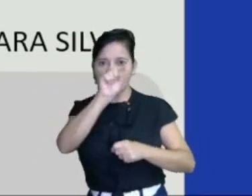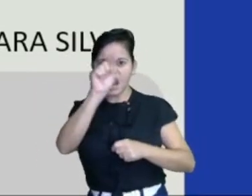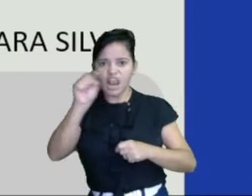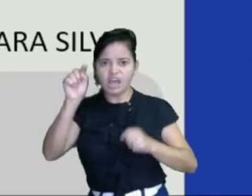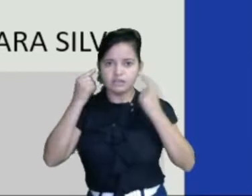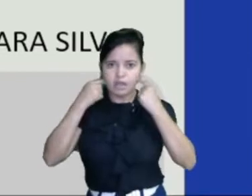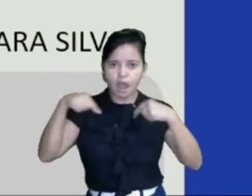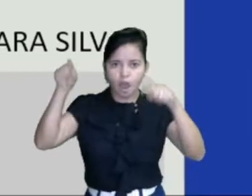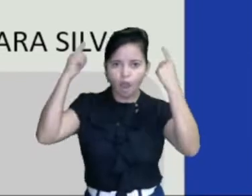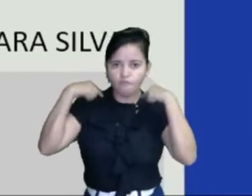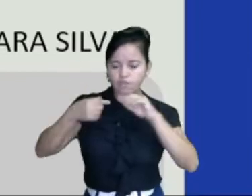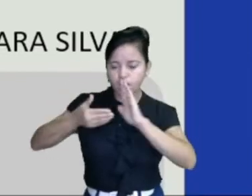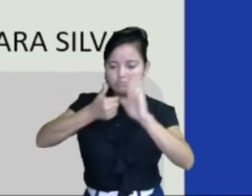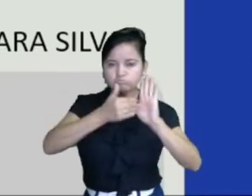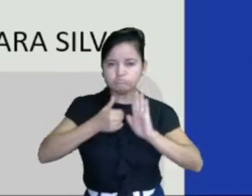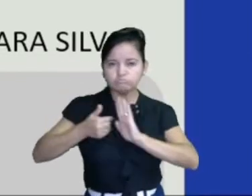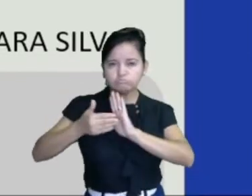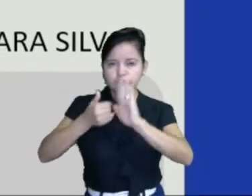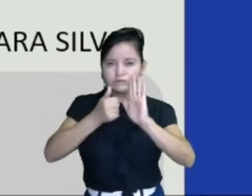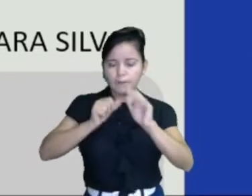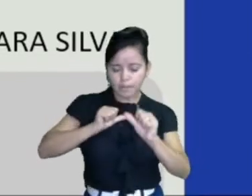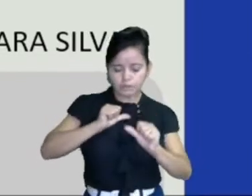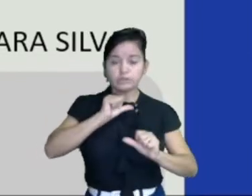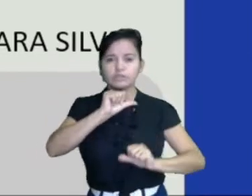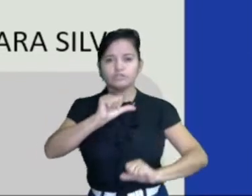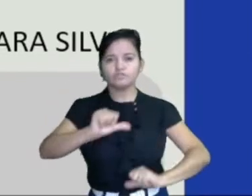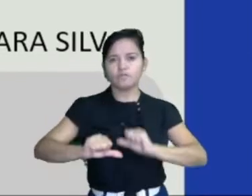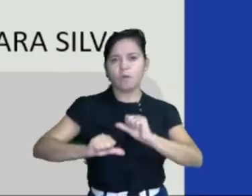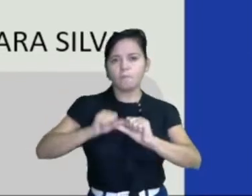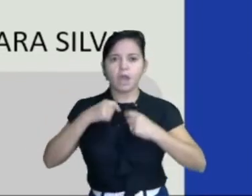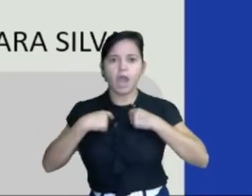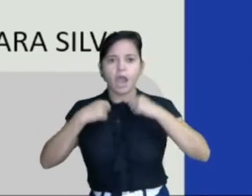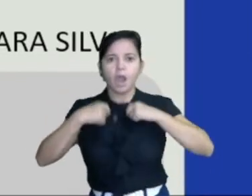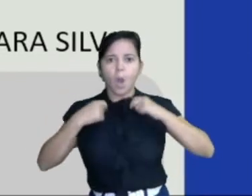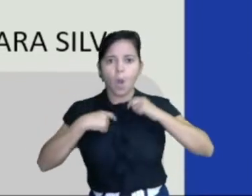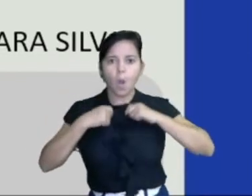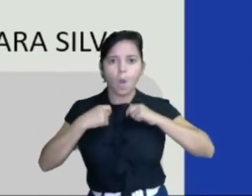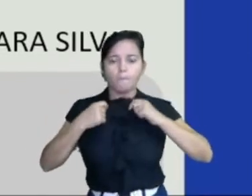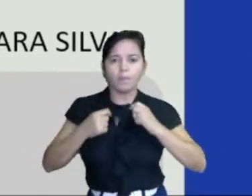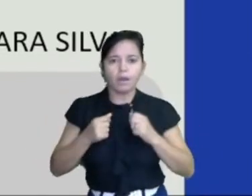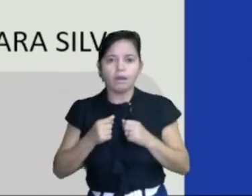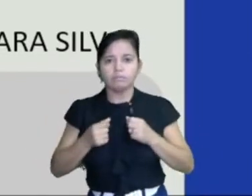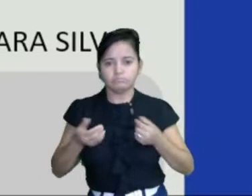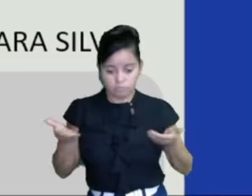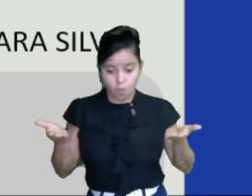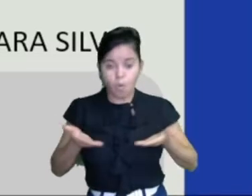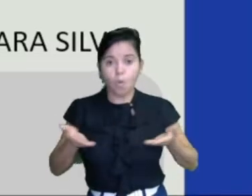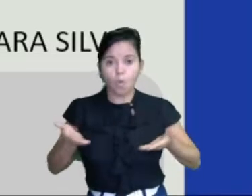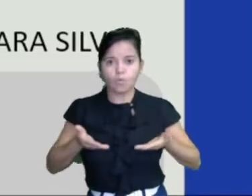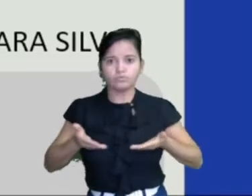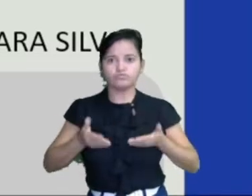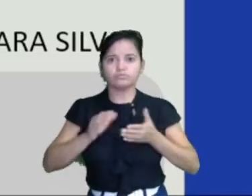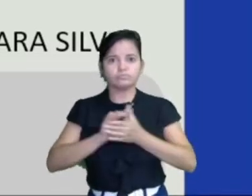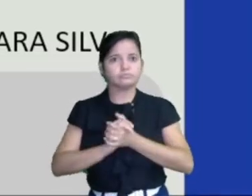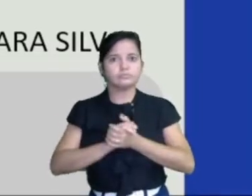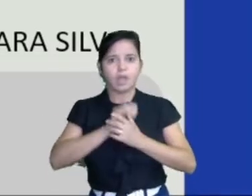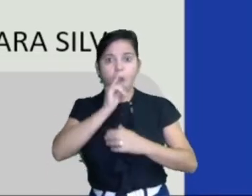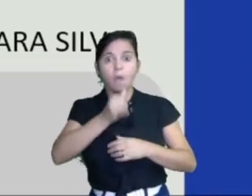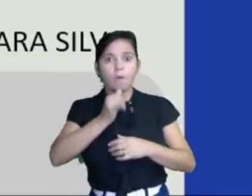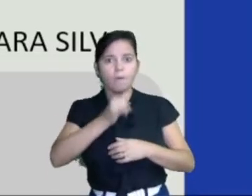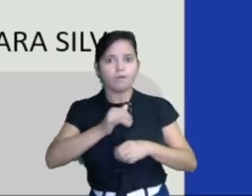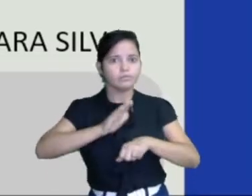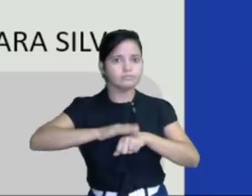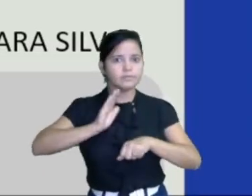ovelhas antes de transformá-la em roupas. Hoje, já contam com a